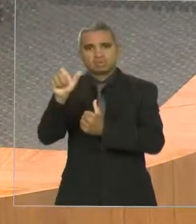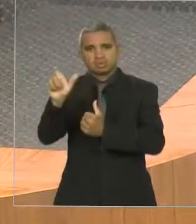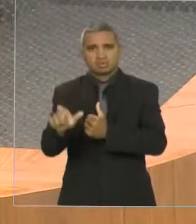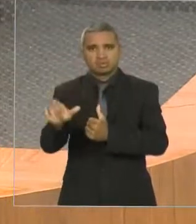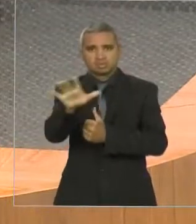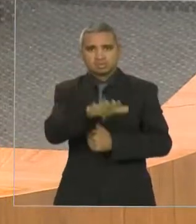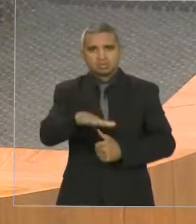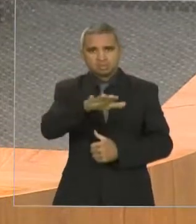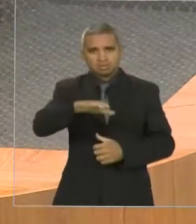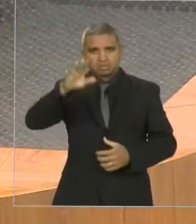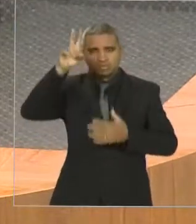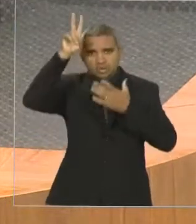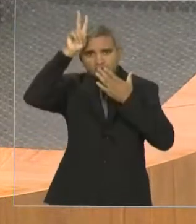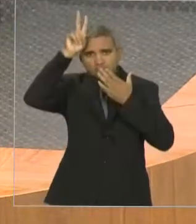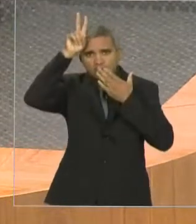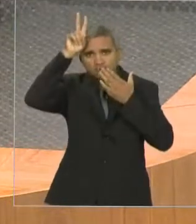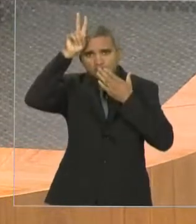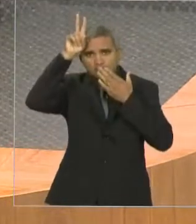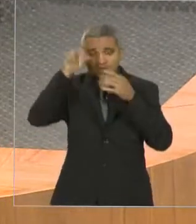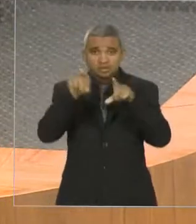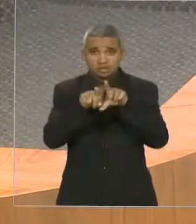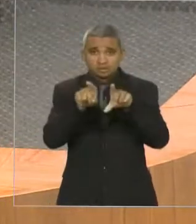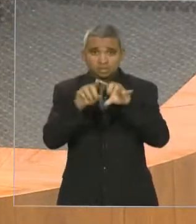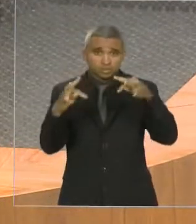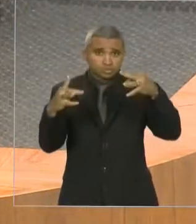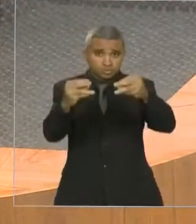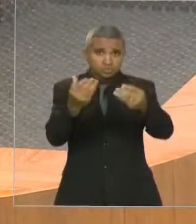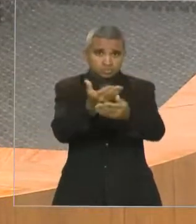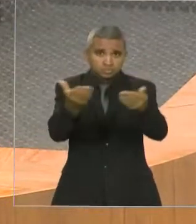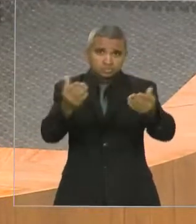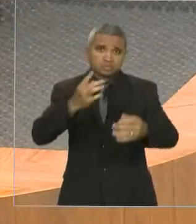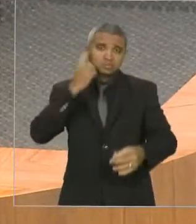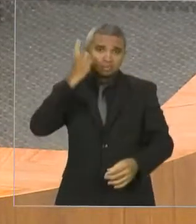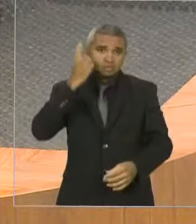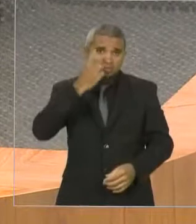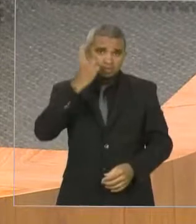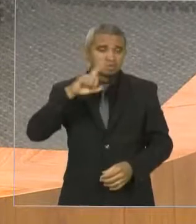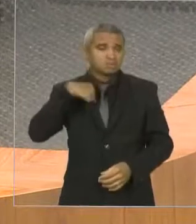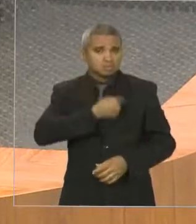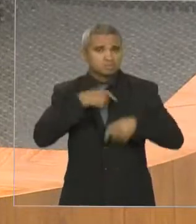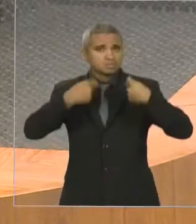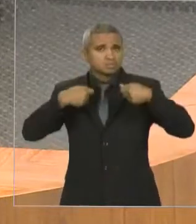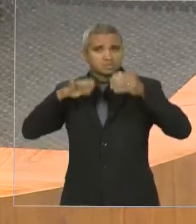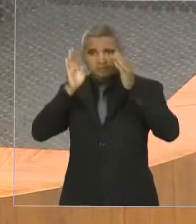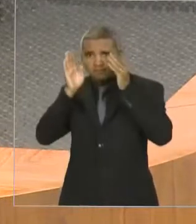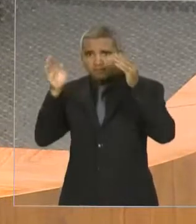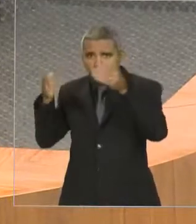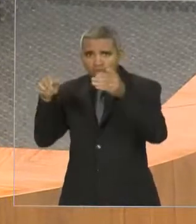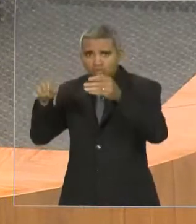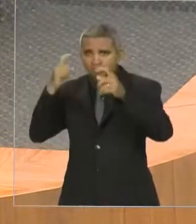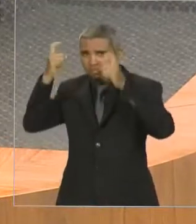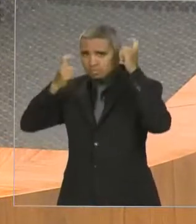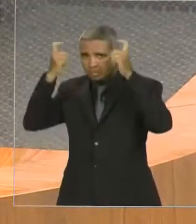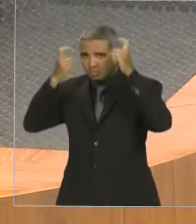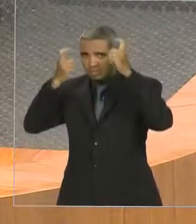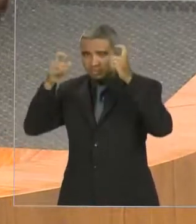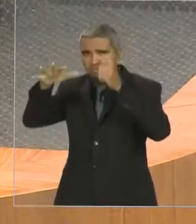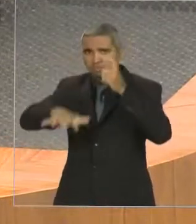aqui estão sirvam também de alento na preocupação com nossos povos indígenas que têm sofrido